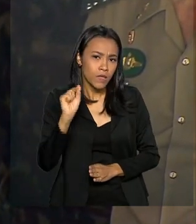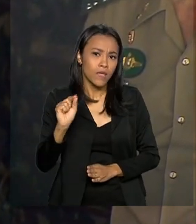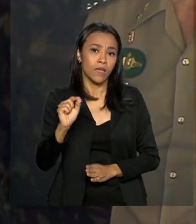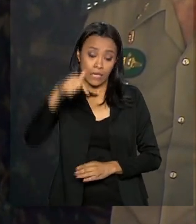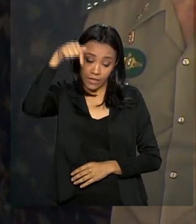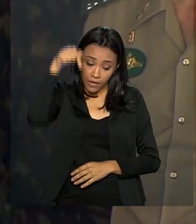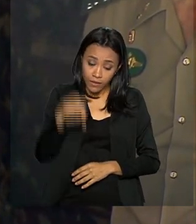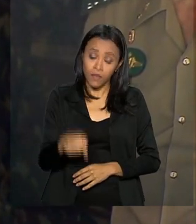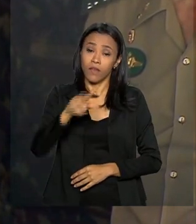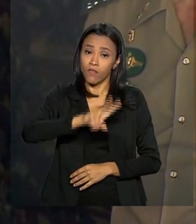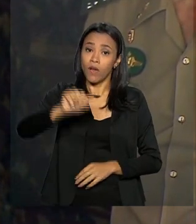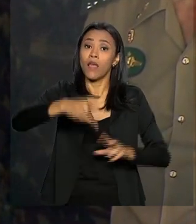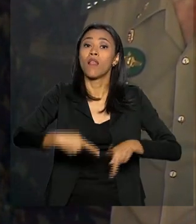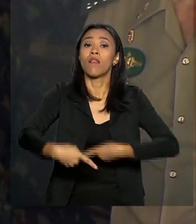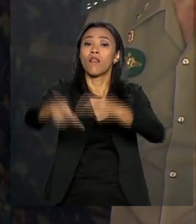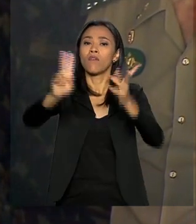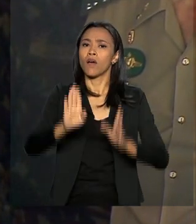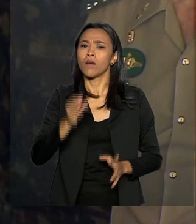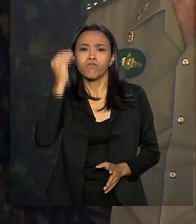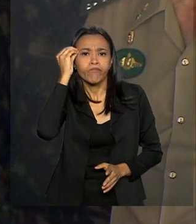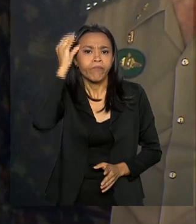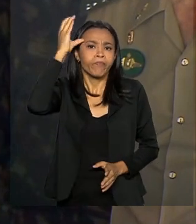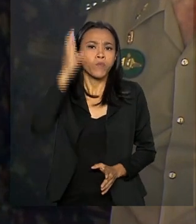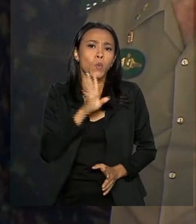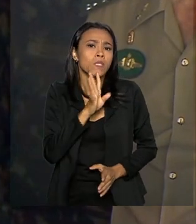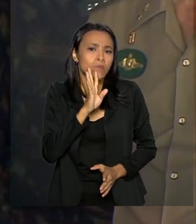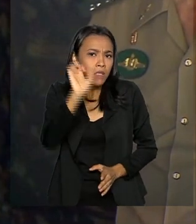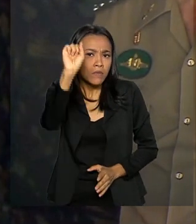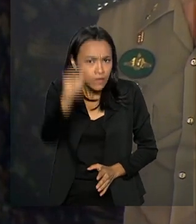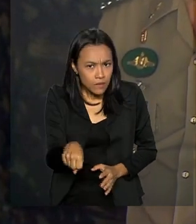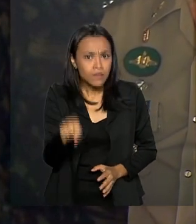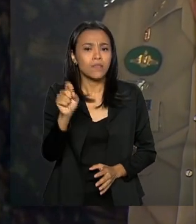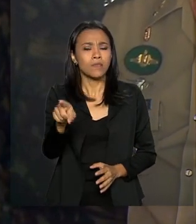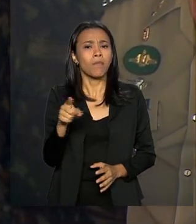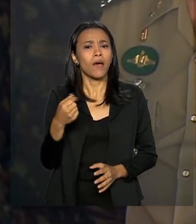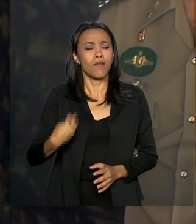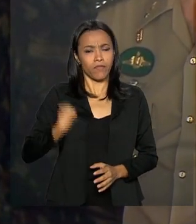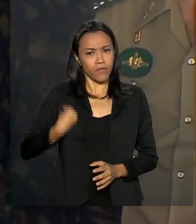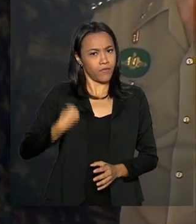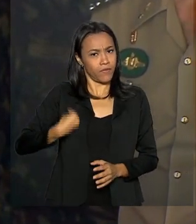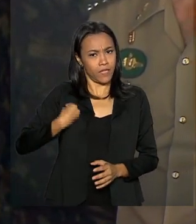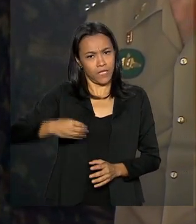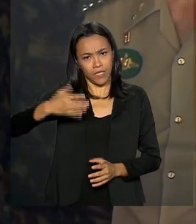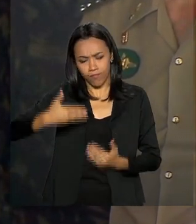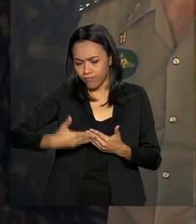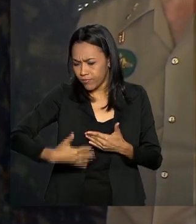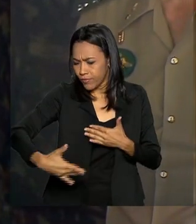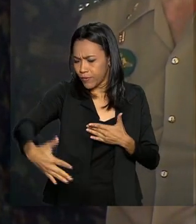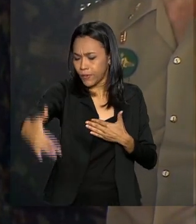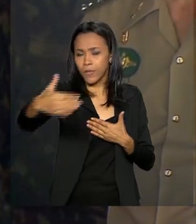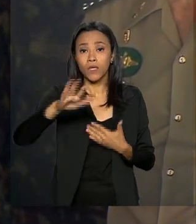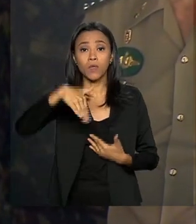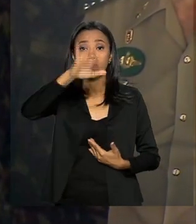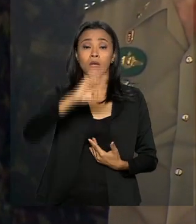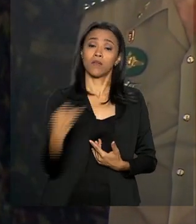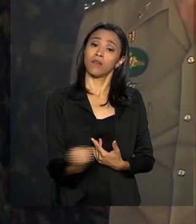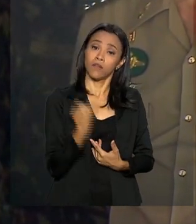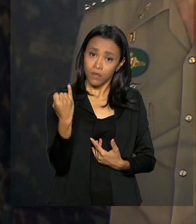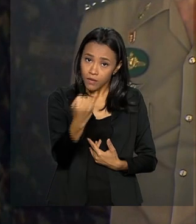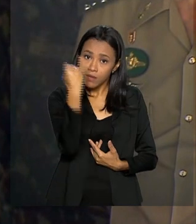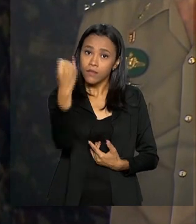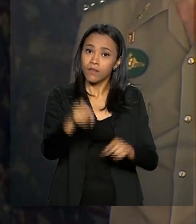levarão o conhecimento, sim, o conhecimento para enfrentarem a vida. Mas, muito mais importante,